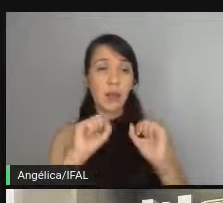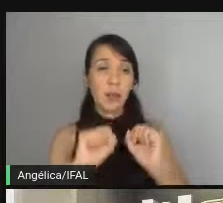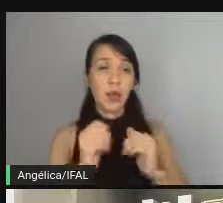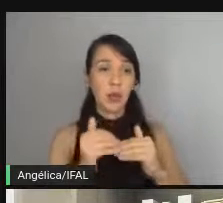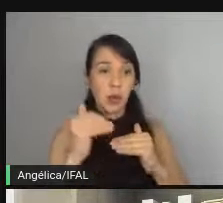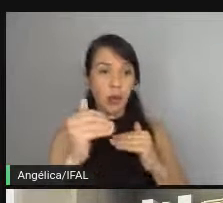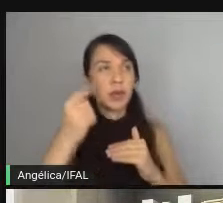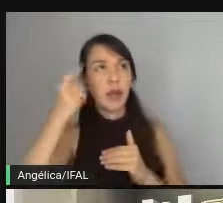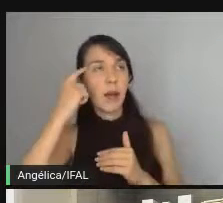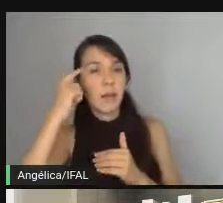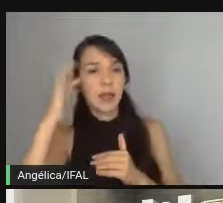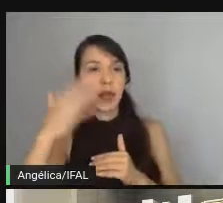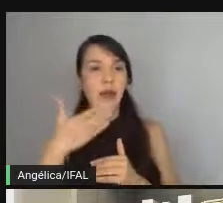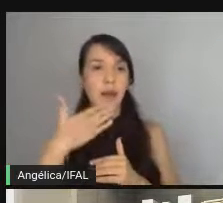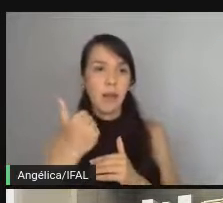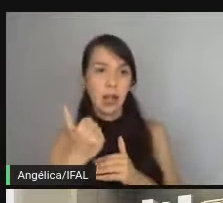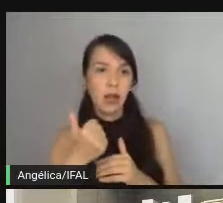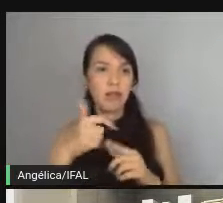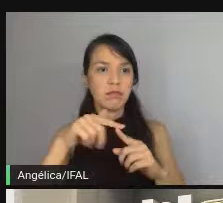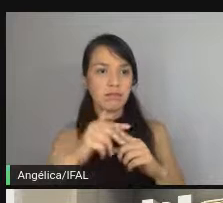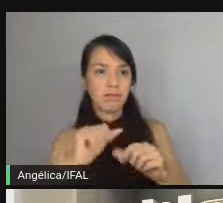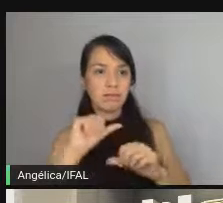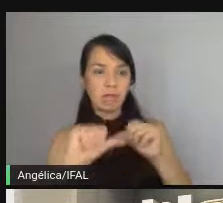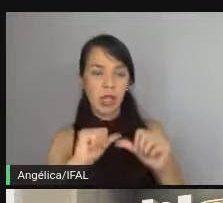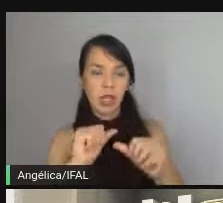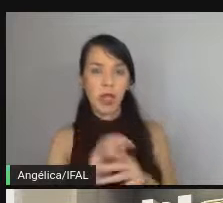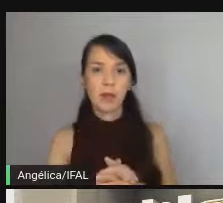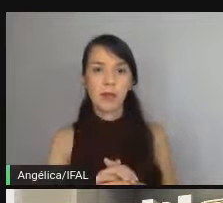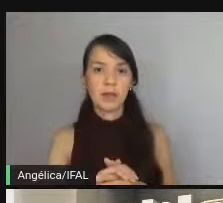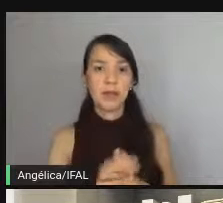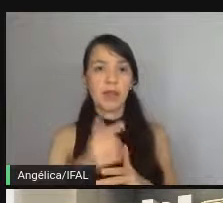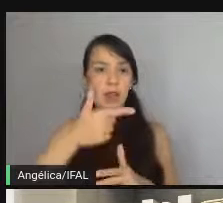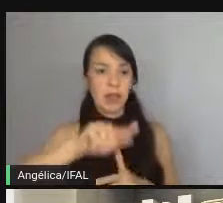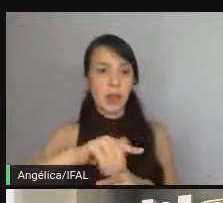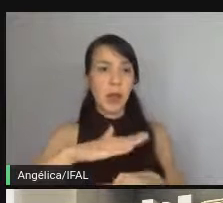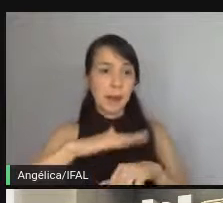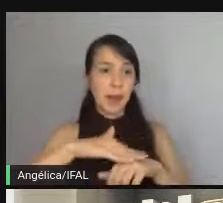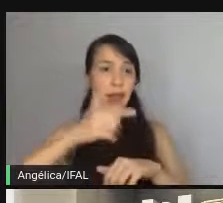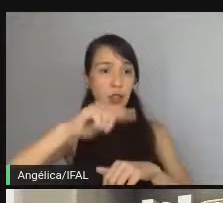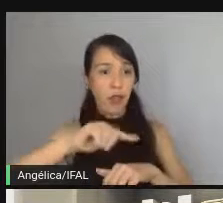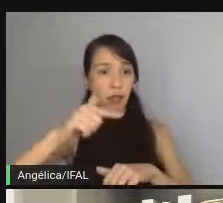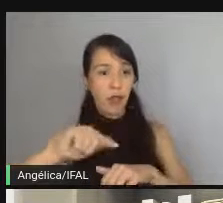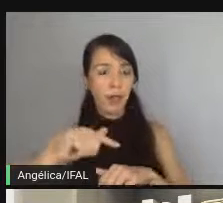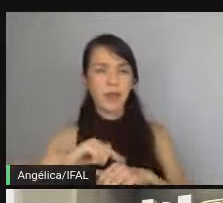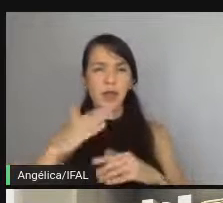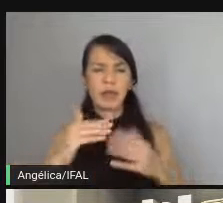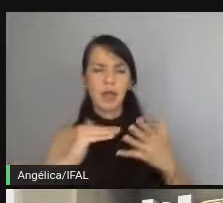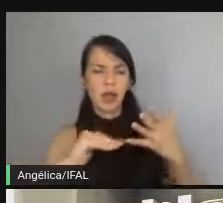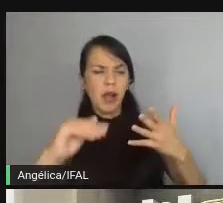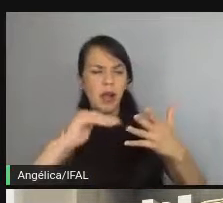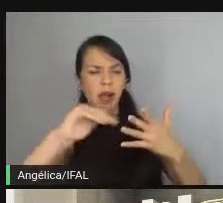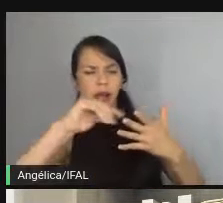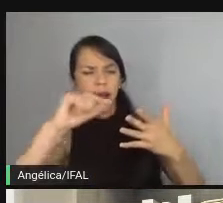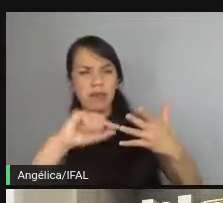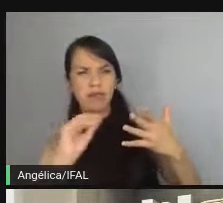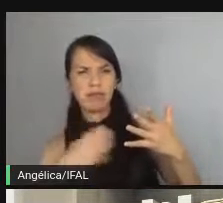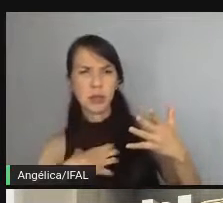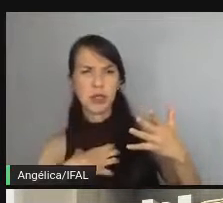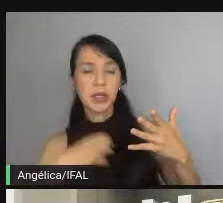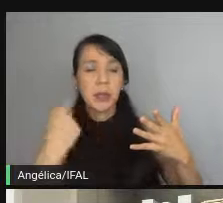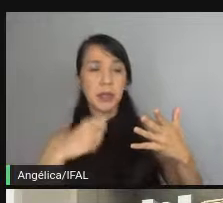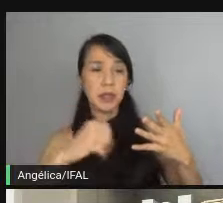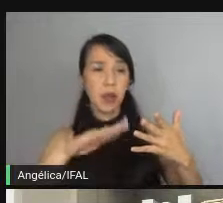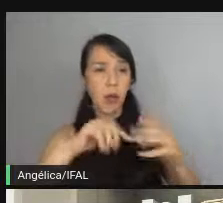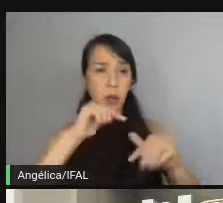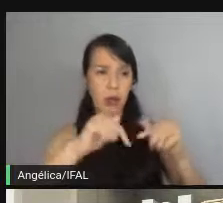começar a pensar a melhorar o seu código, melhorar, refatorar ele. Mais ainda, pô, qual é a camada que faz sentido isso estar? Eu preciso criar